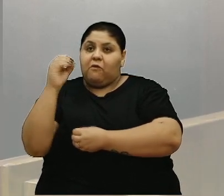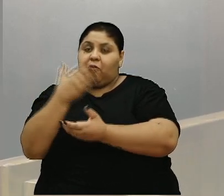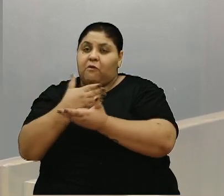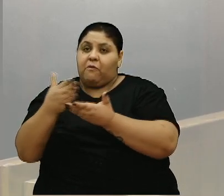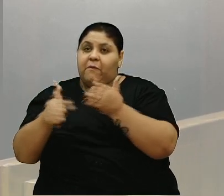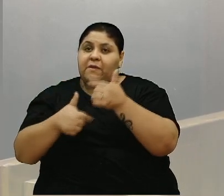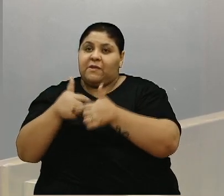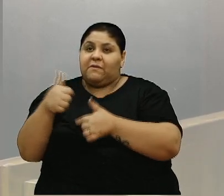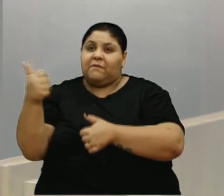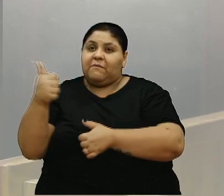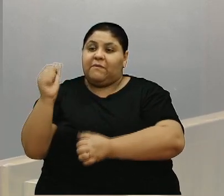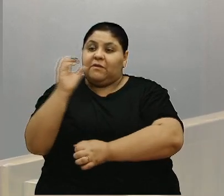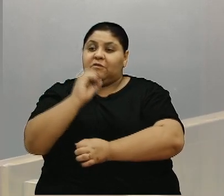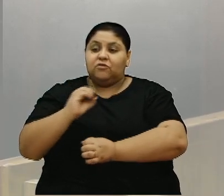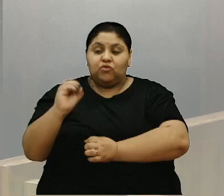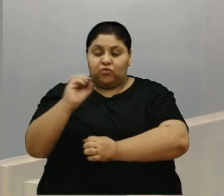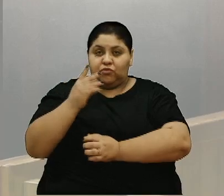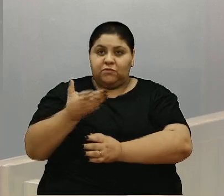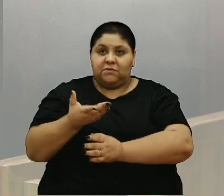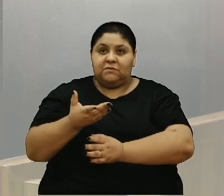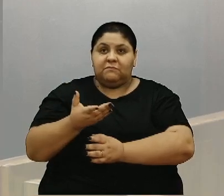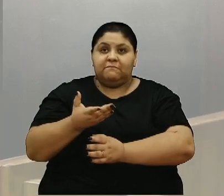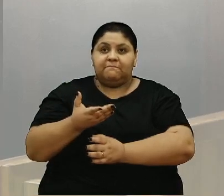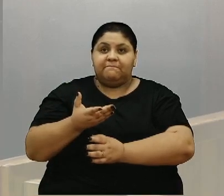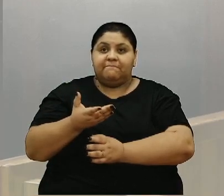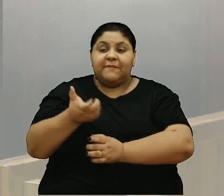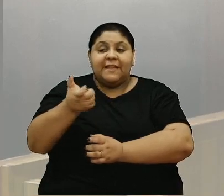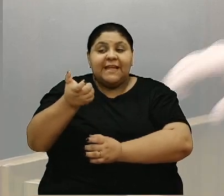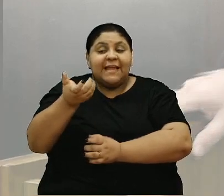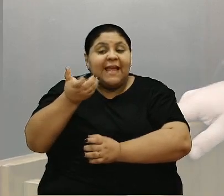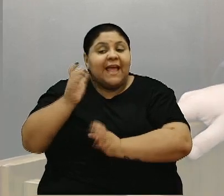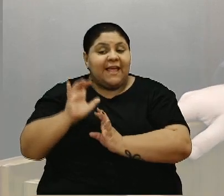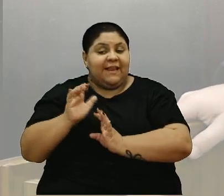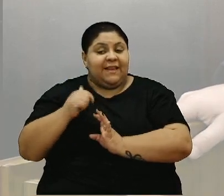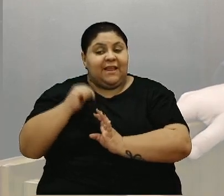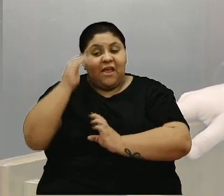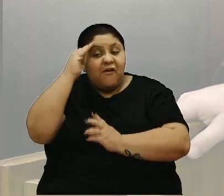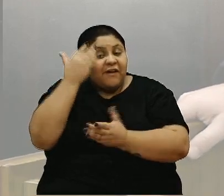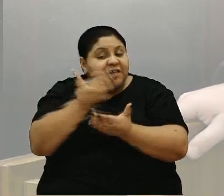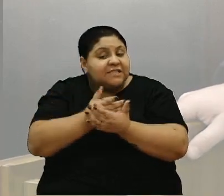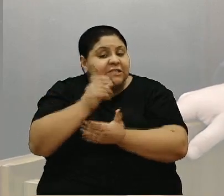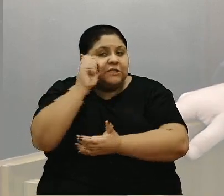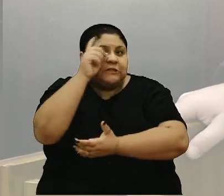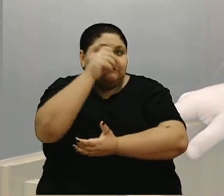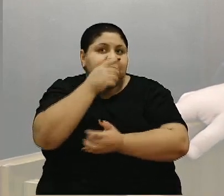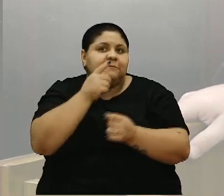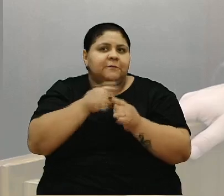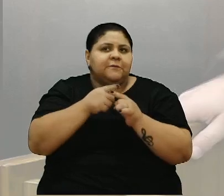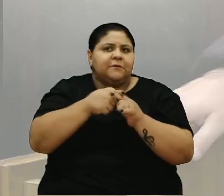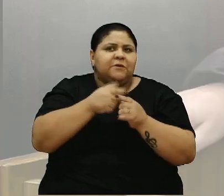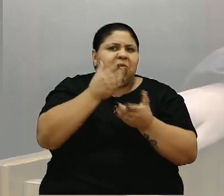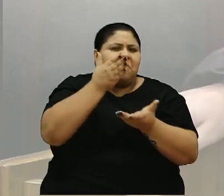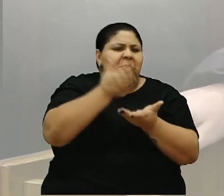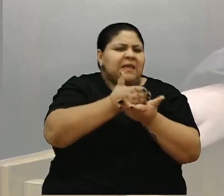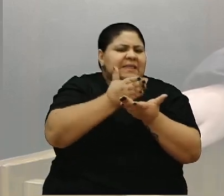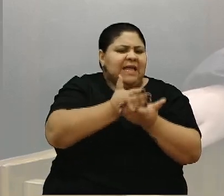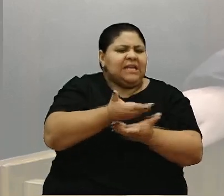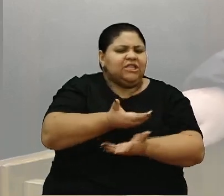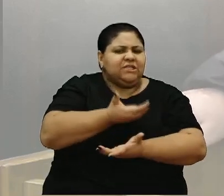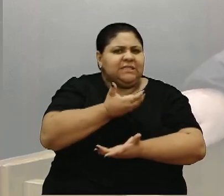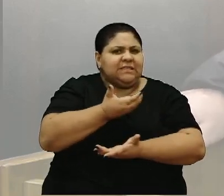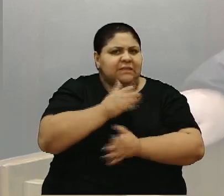1º de outubro, né? Tentando. Algo que eu acredito que vai ser muito difícil, porque a primeira previsão era lá para metade de dezembro